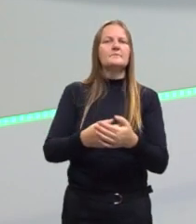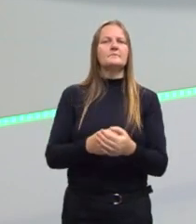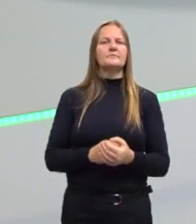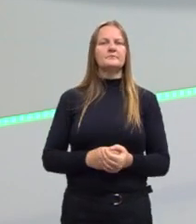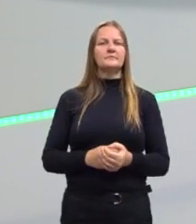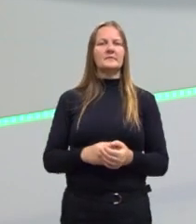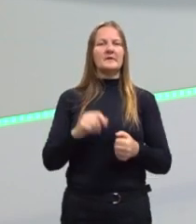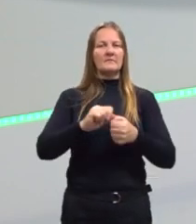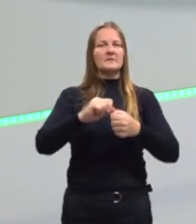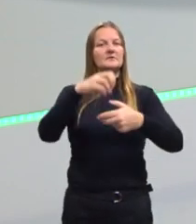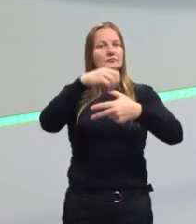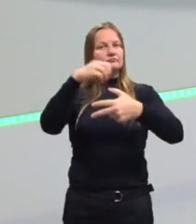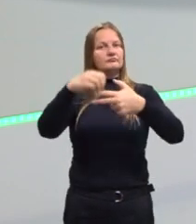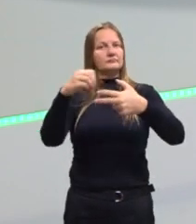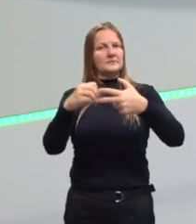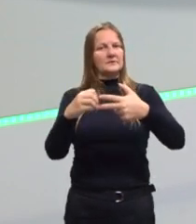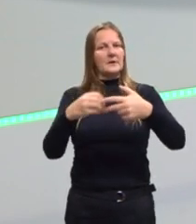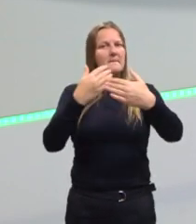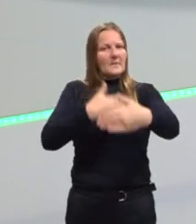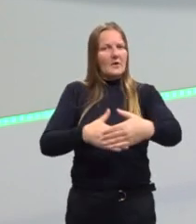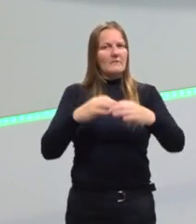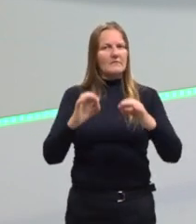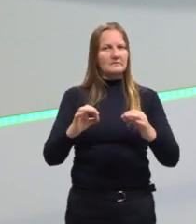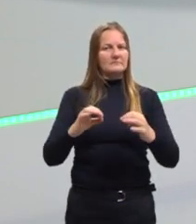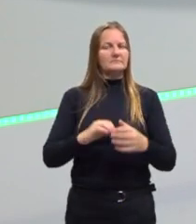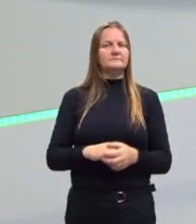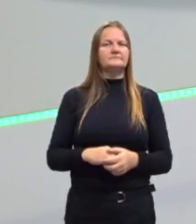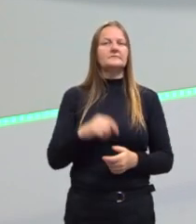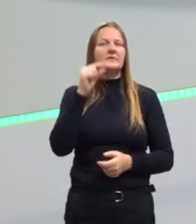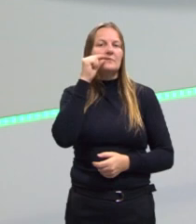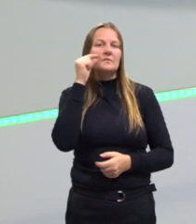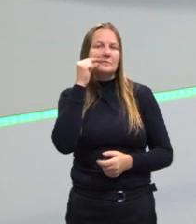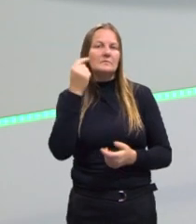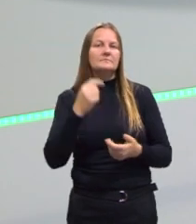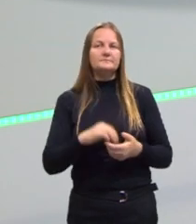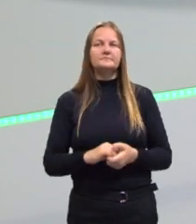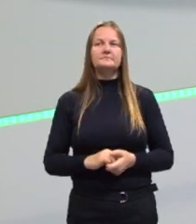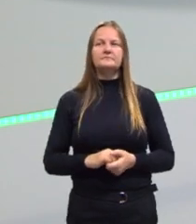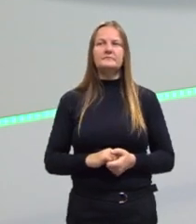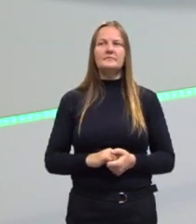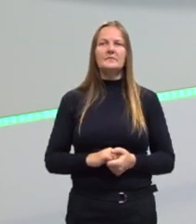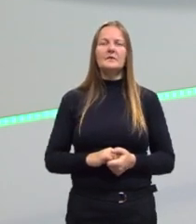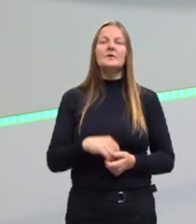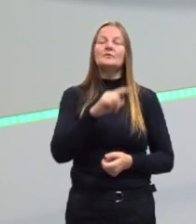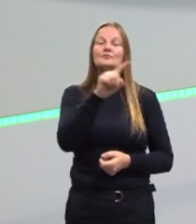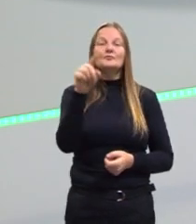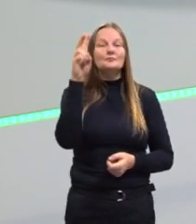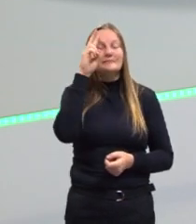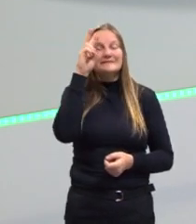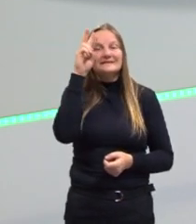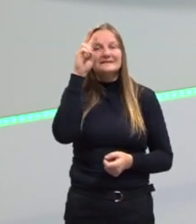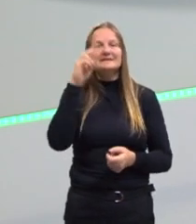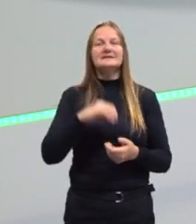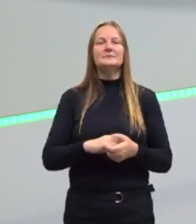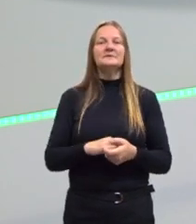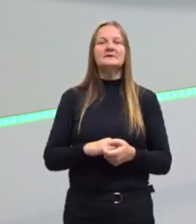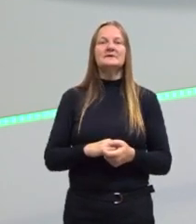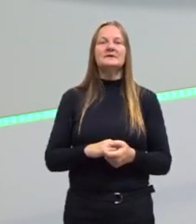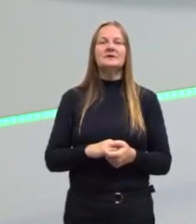fazer o Enem, para fazer uma boa prova de vestibular. Então, tu lembrou lá do